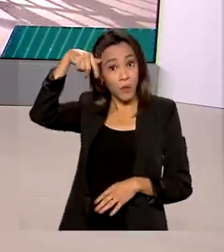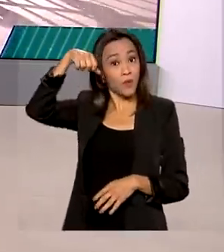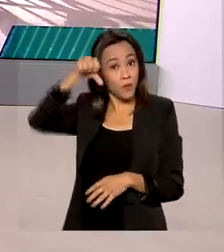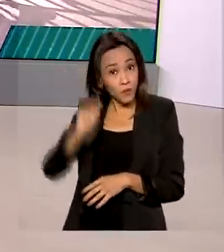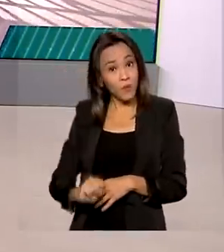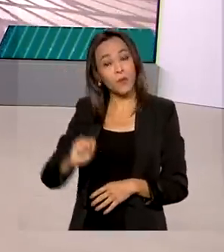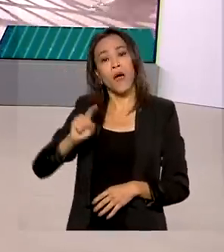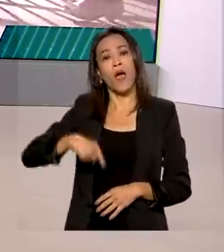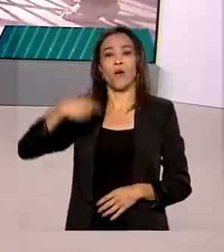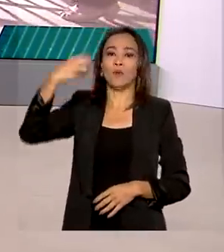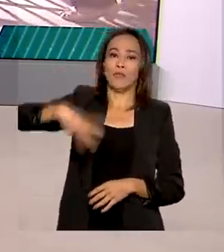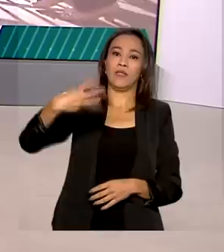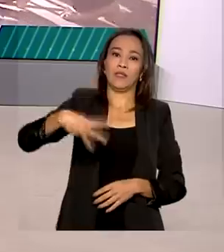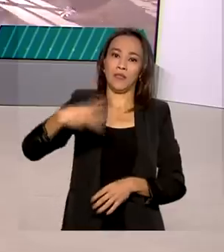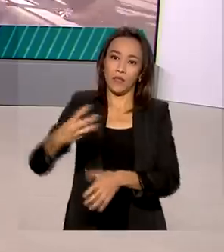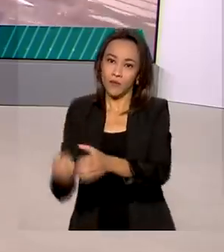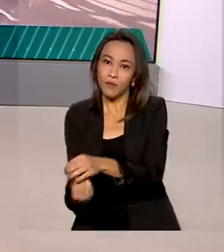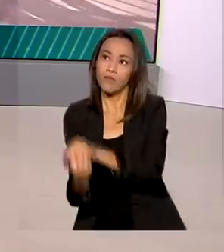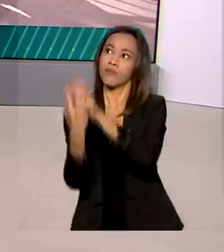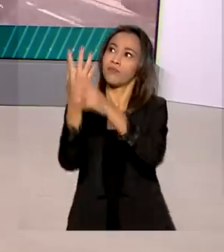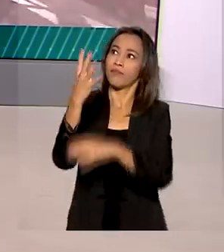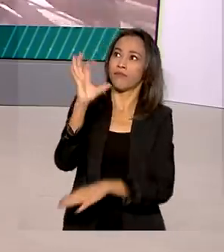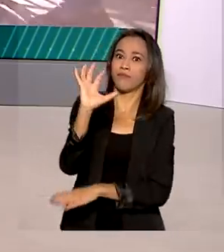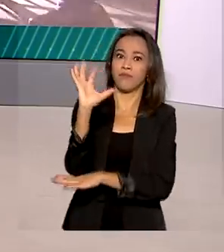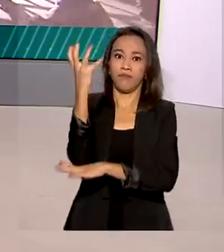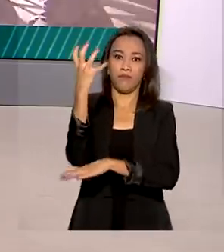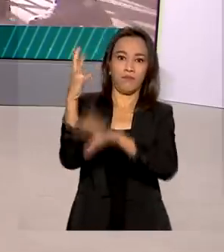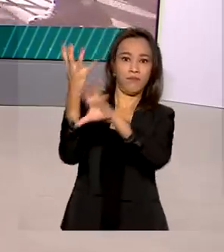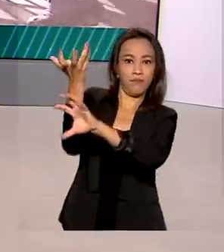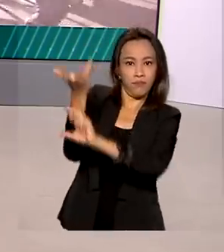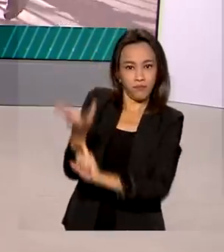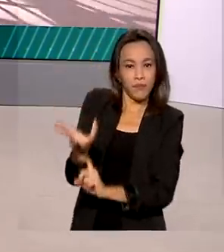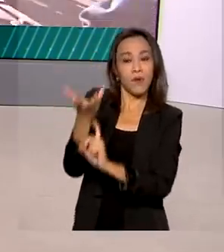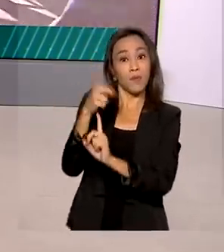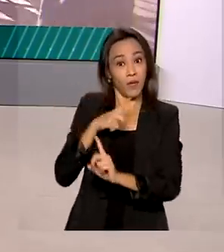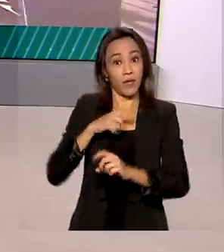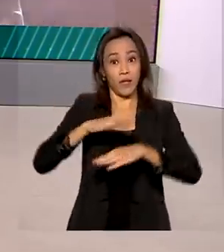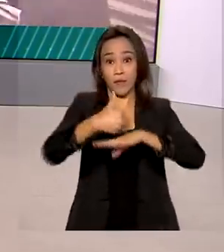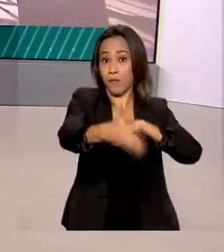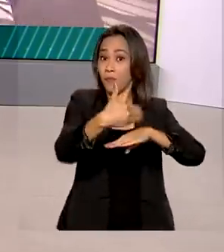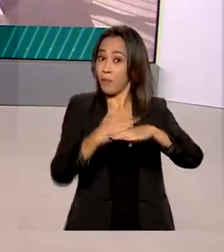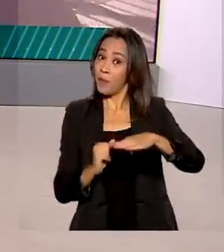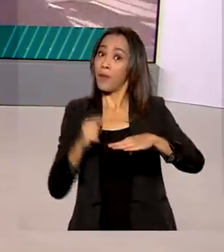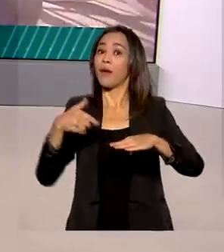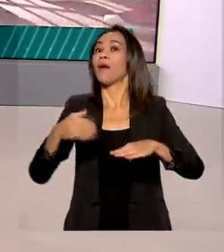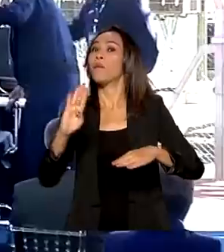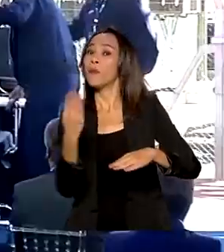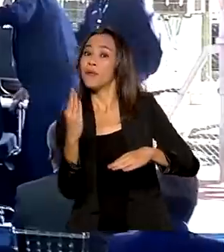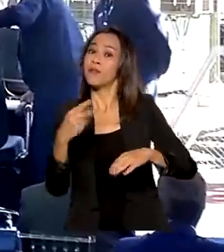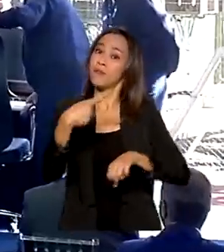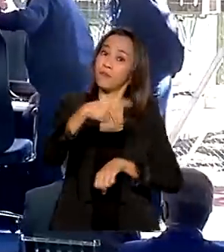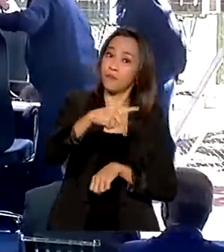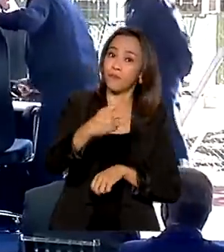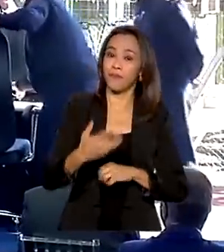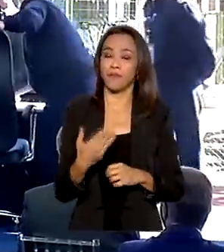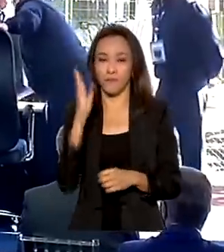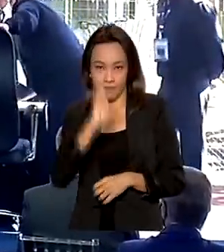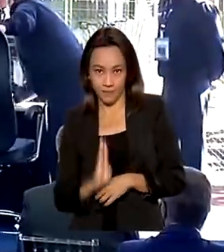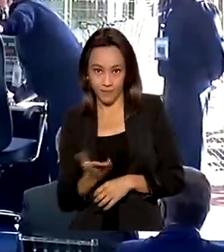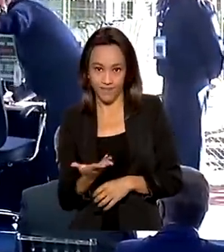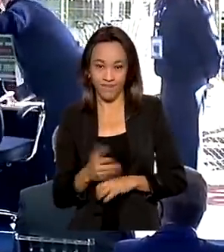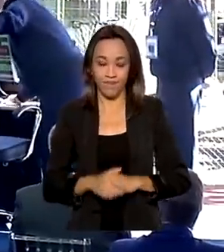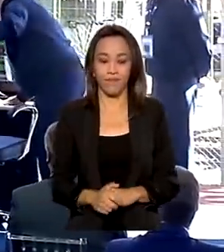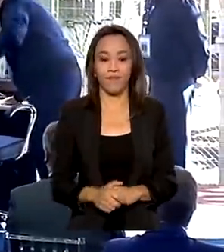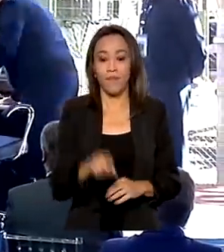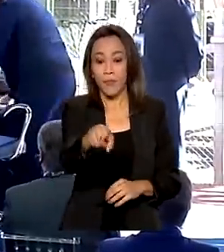É o terceiro instalado naquela região, já que o Estado faz fronteira com dois países, a Bolívia e o Paraguai. A nova